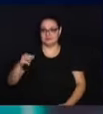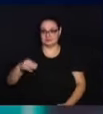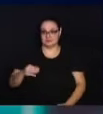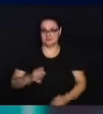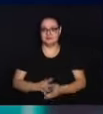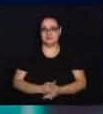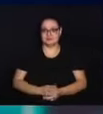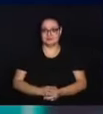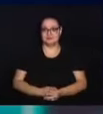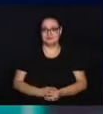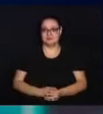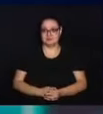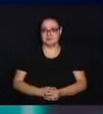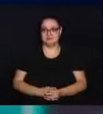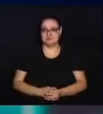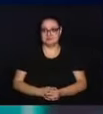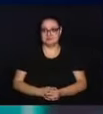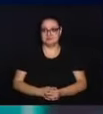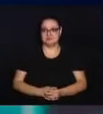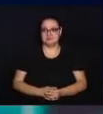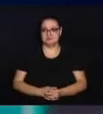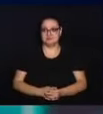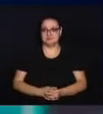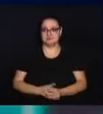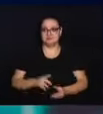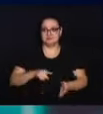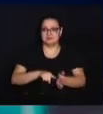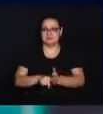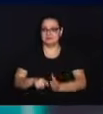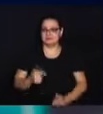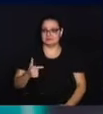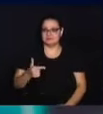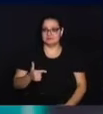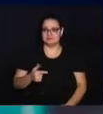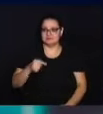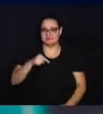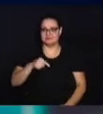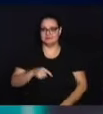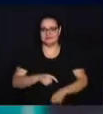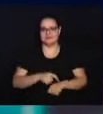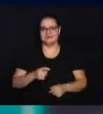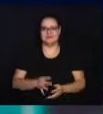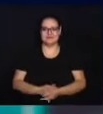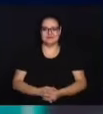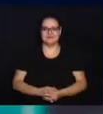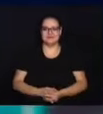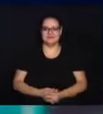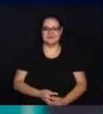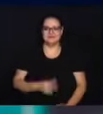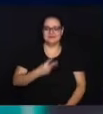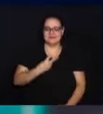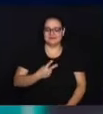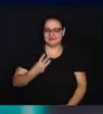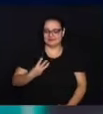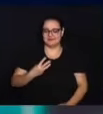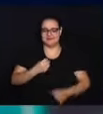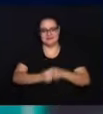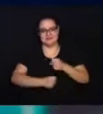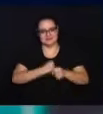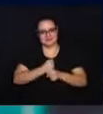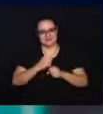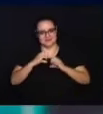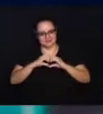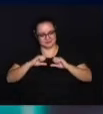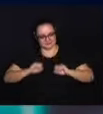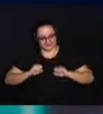quilômetros. Perguntei que posição que você chegou aqui, mas não tinha nessa época. E já são 23 anos